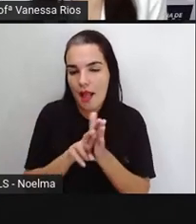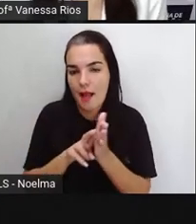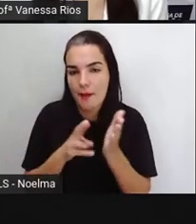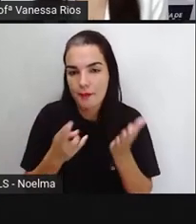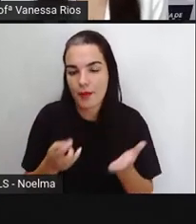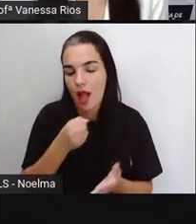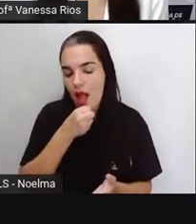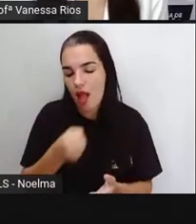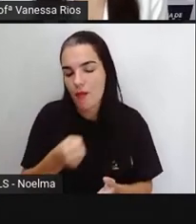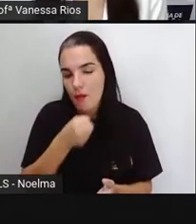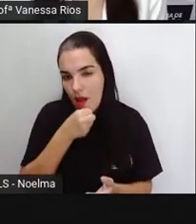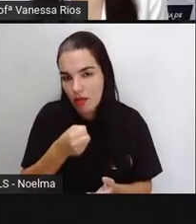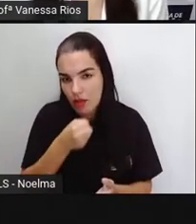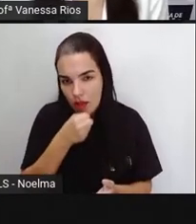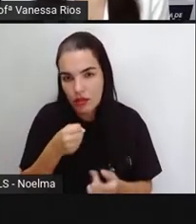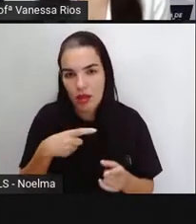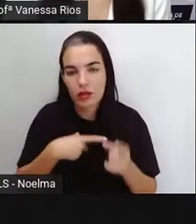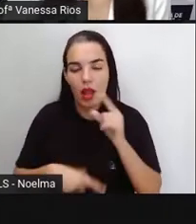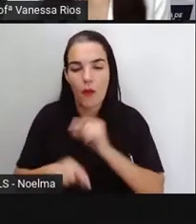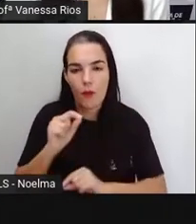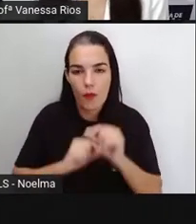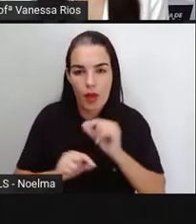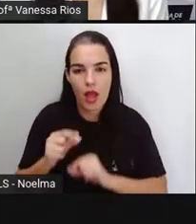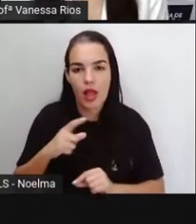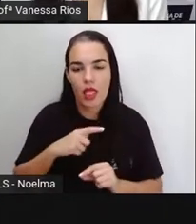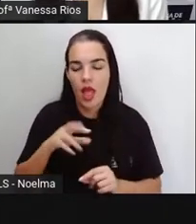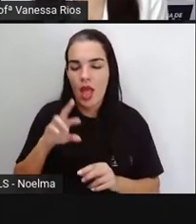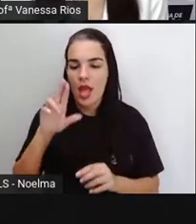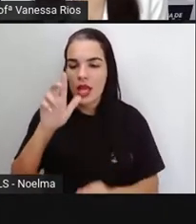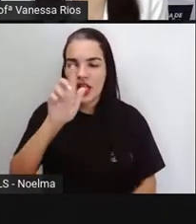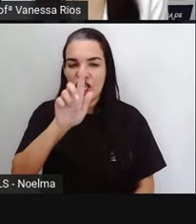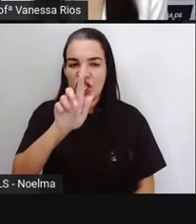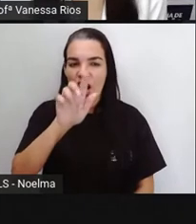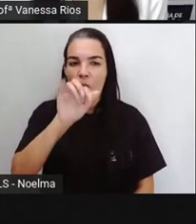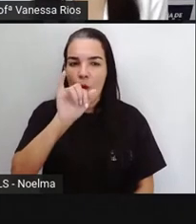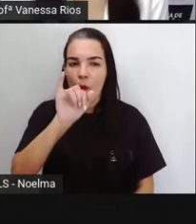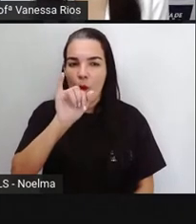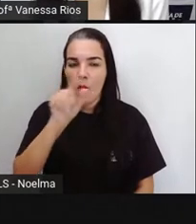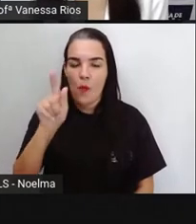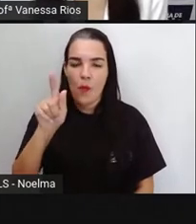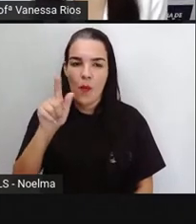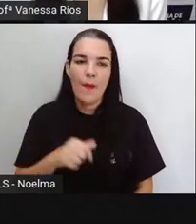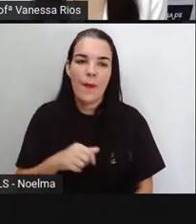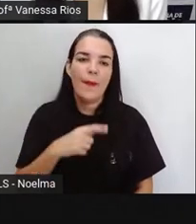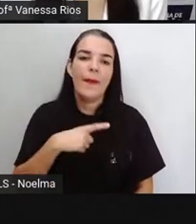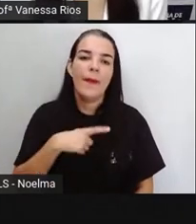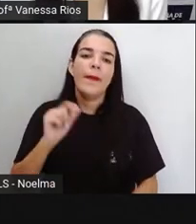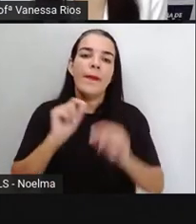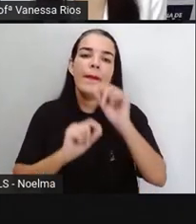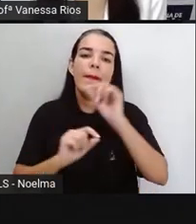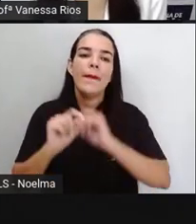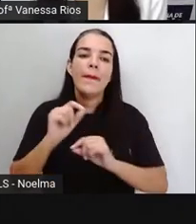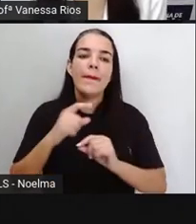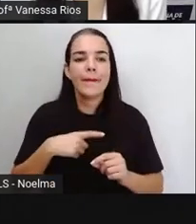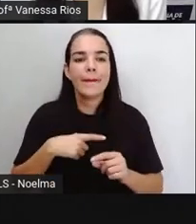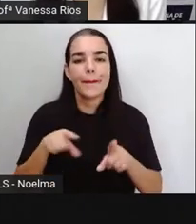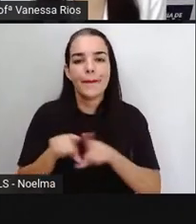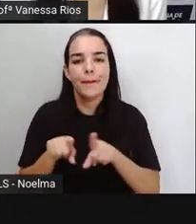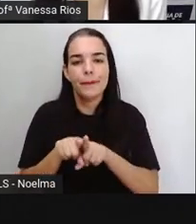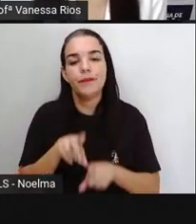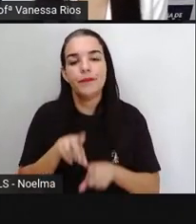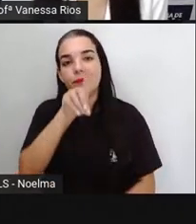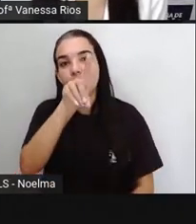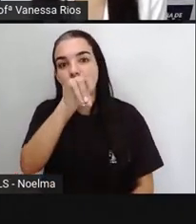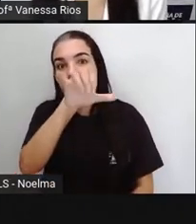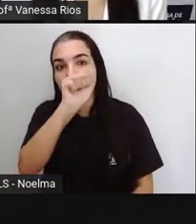retirada, né? De onde a gente pode observar o texto. Além disso, aparece também a data